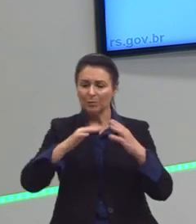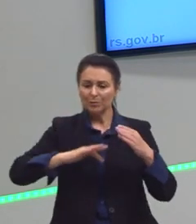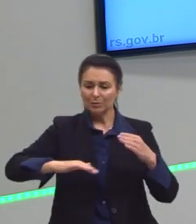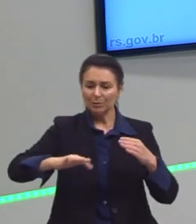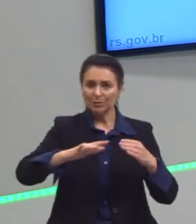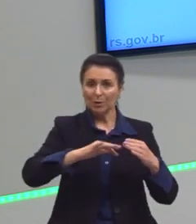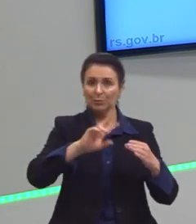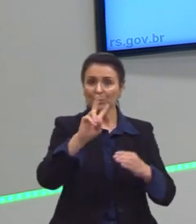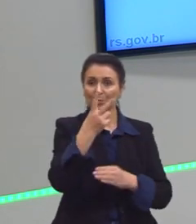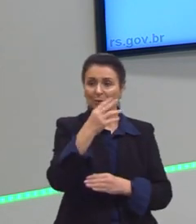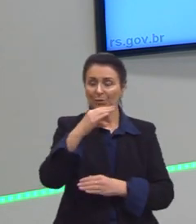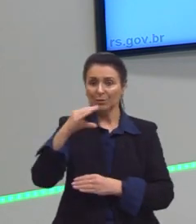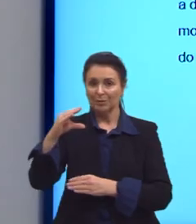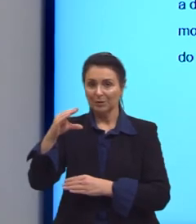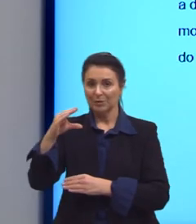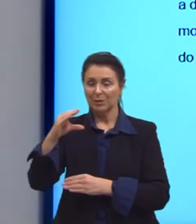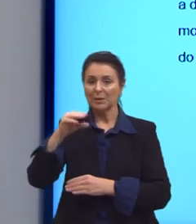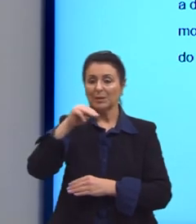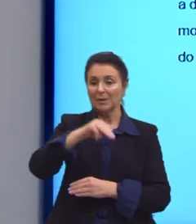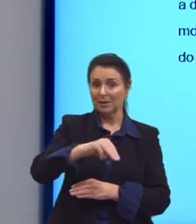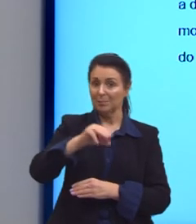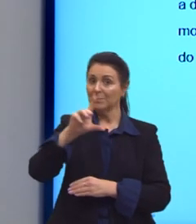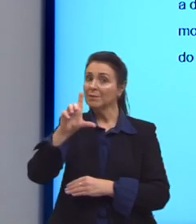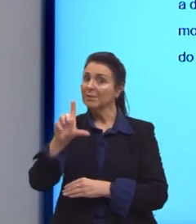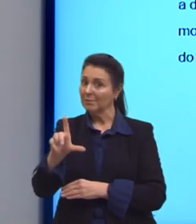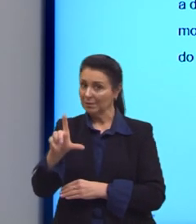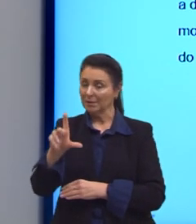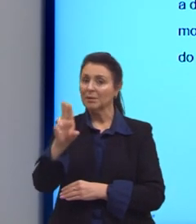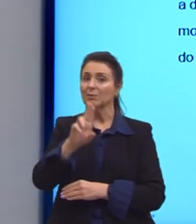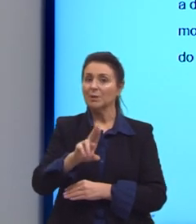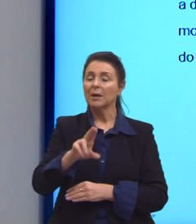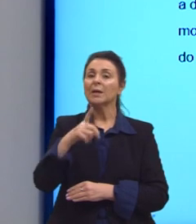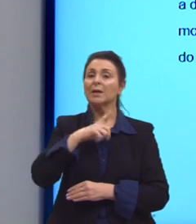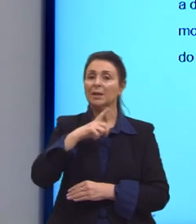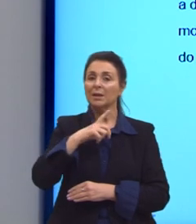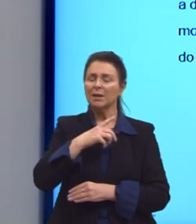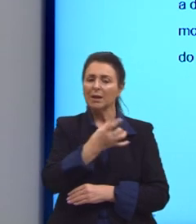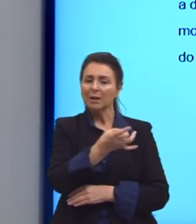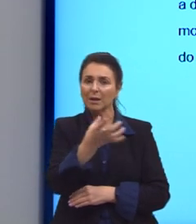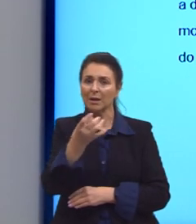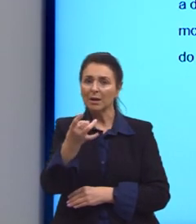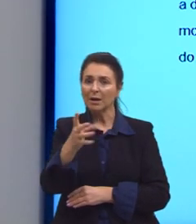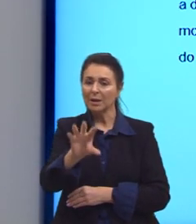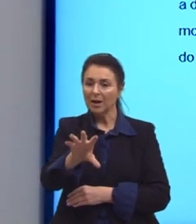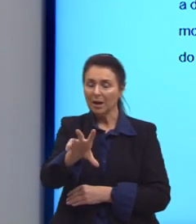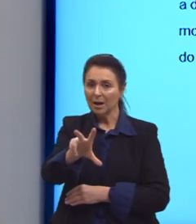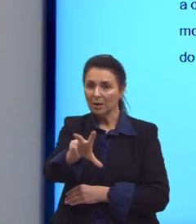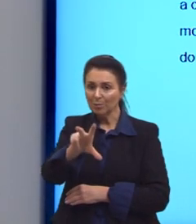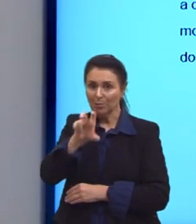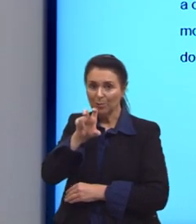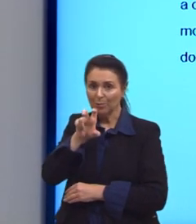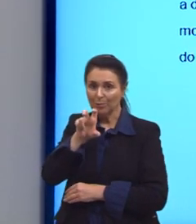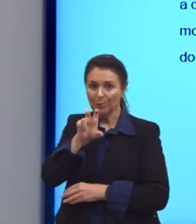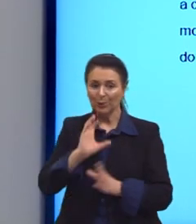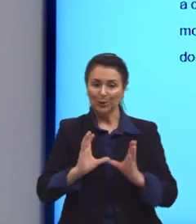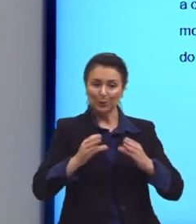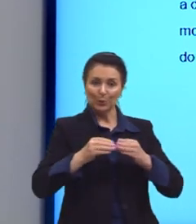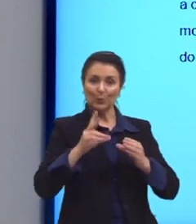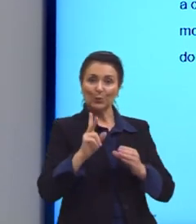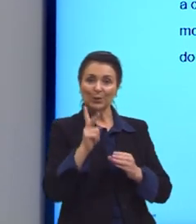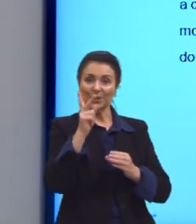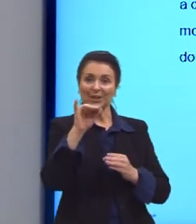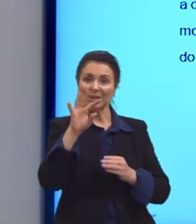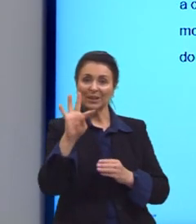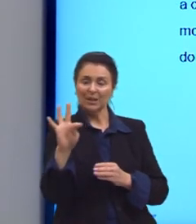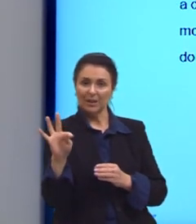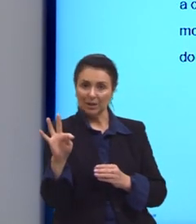de cálcio em ml que deve estar contido em cada ampola do kit para garantir a determinação